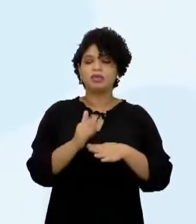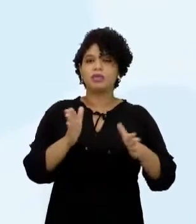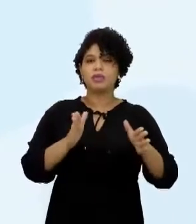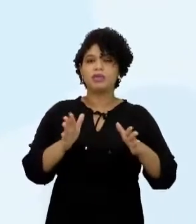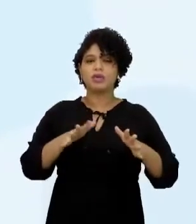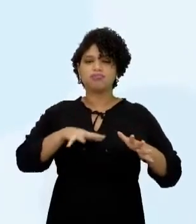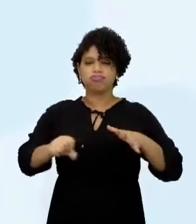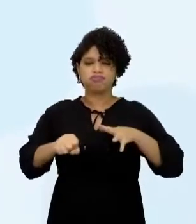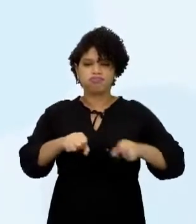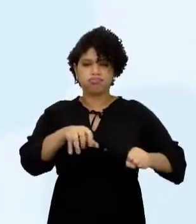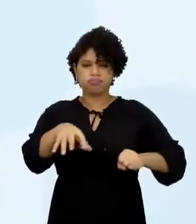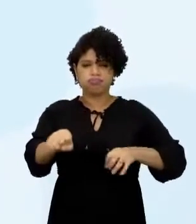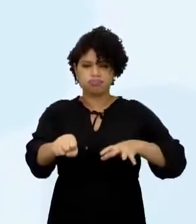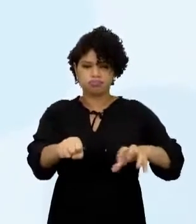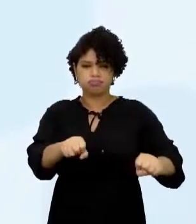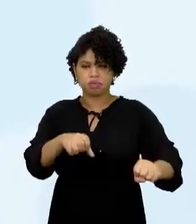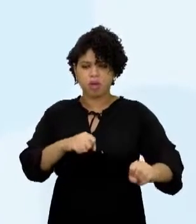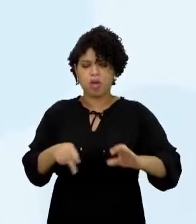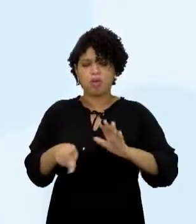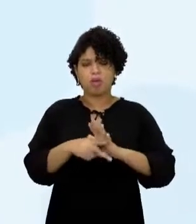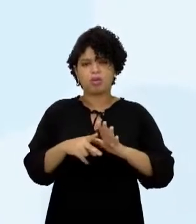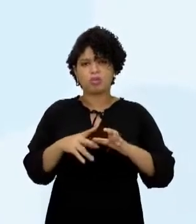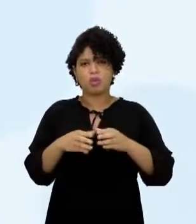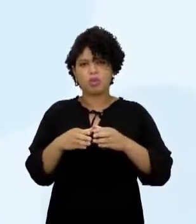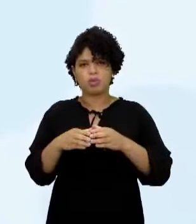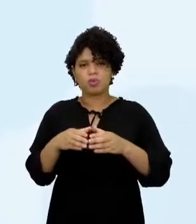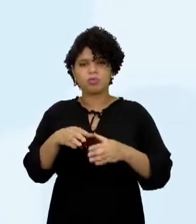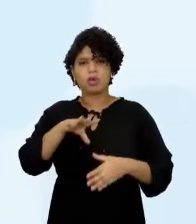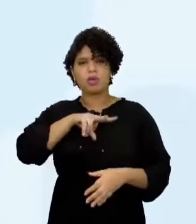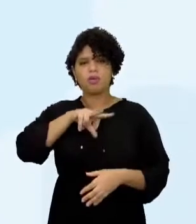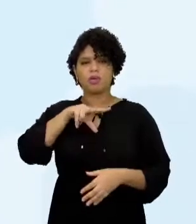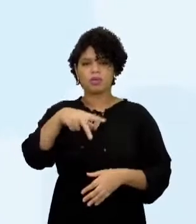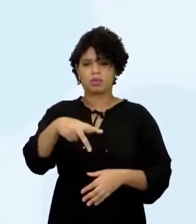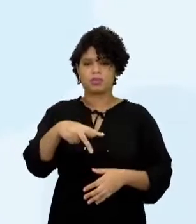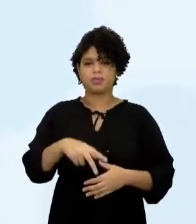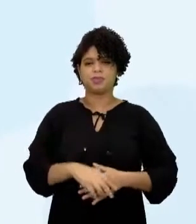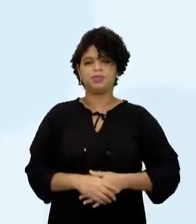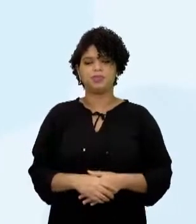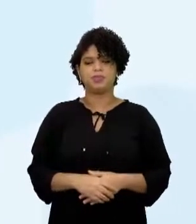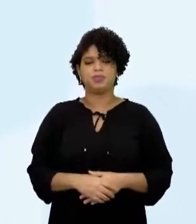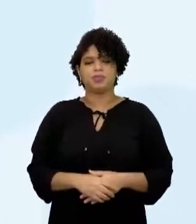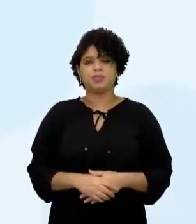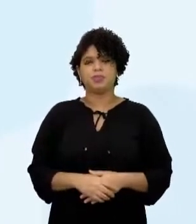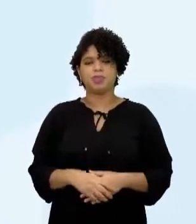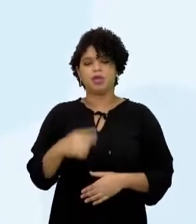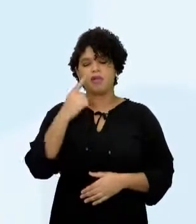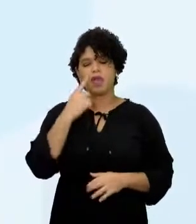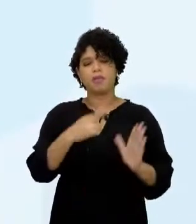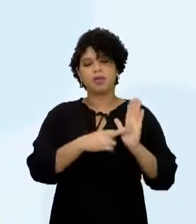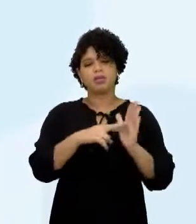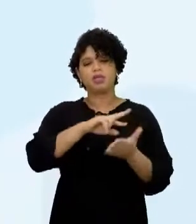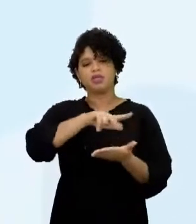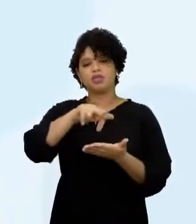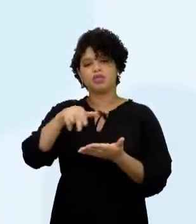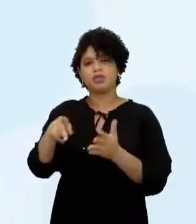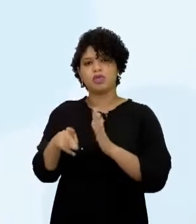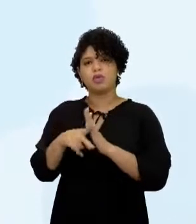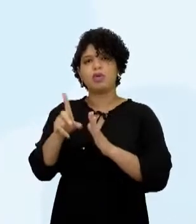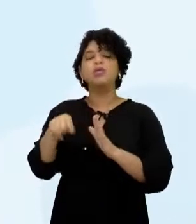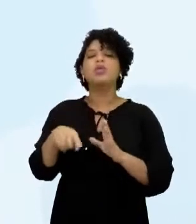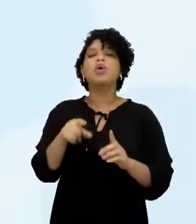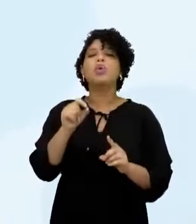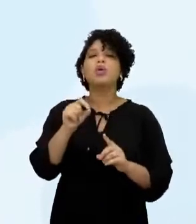Que foi feita aí pelos portugueses Então as formações sociais indígenas Representavam diversos estágios da comunidade